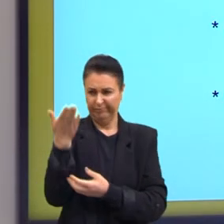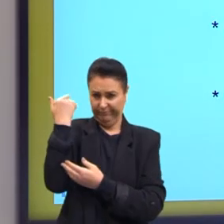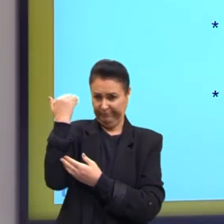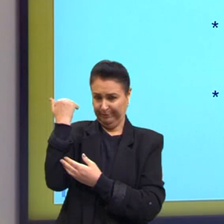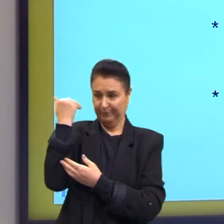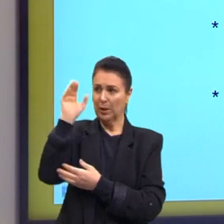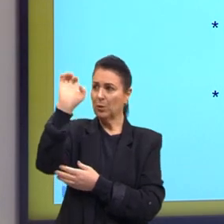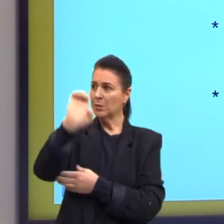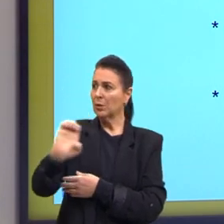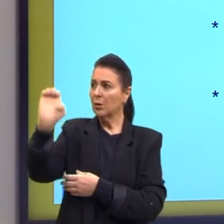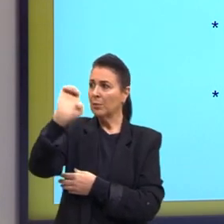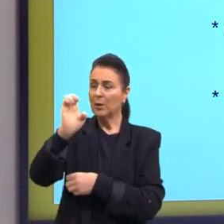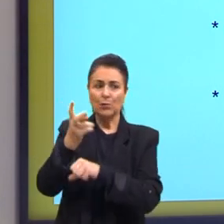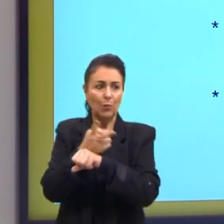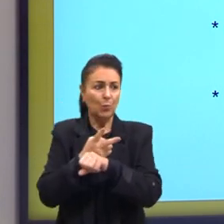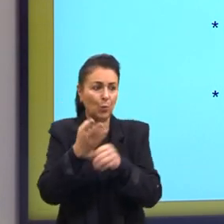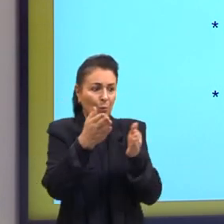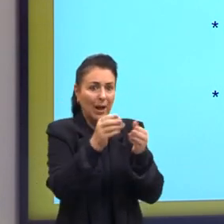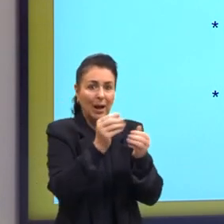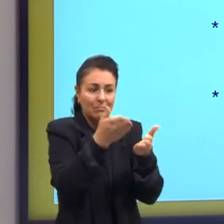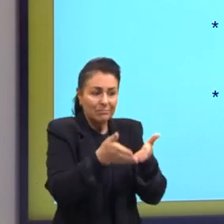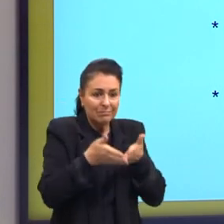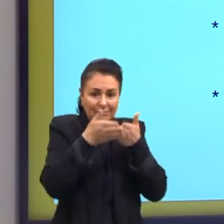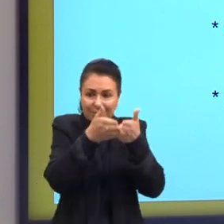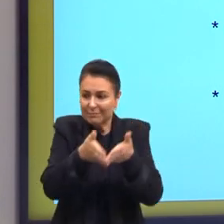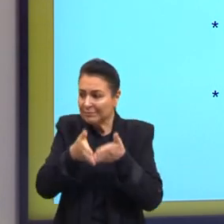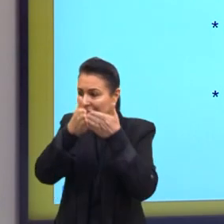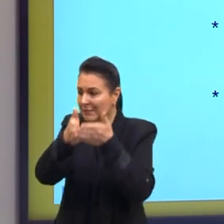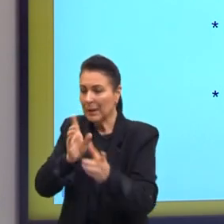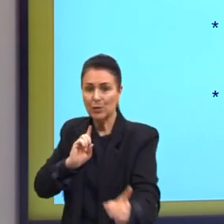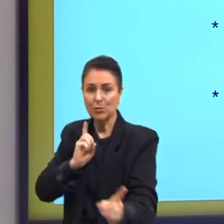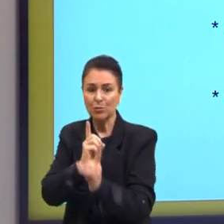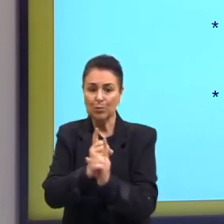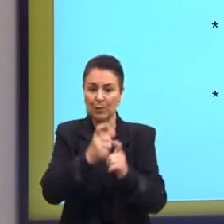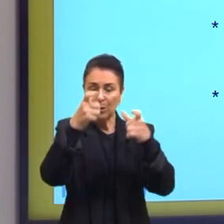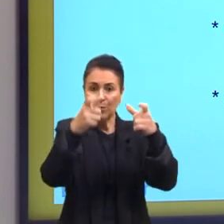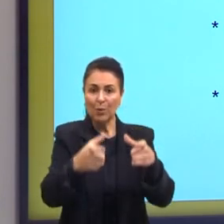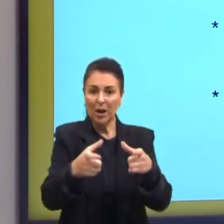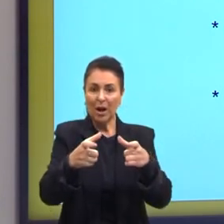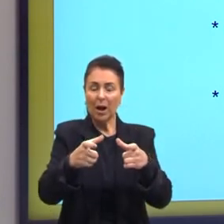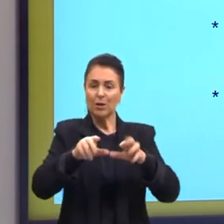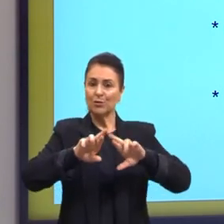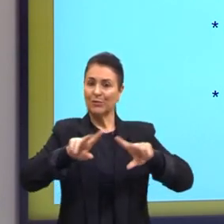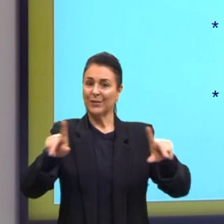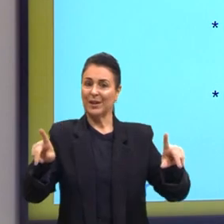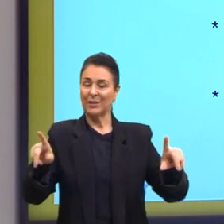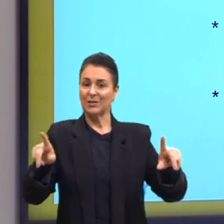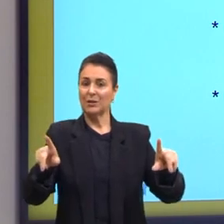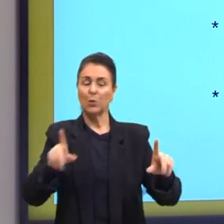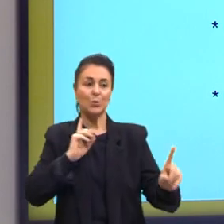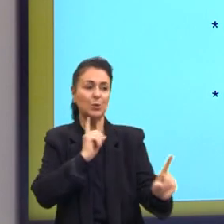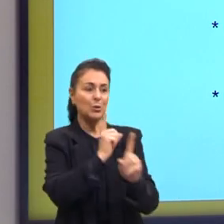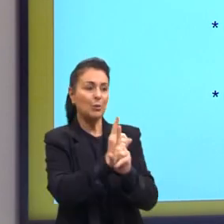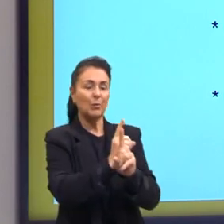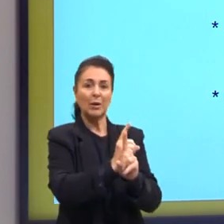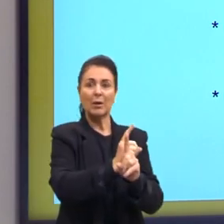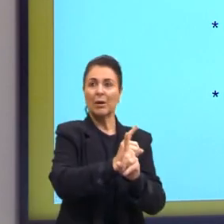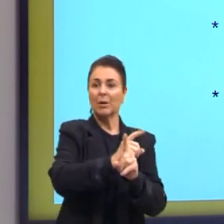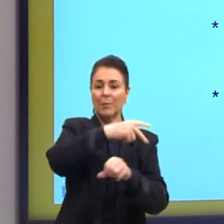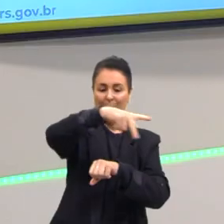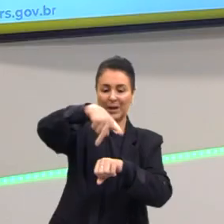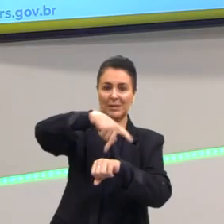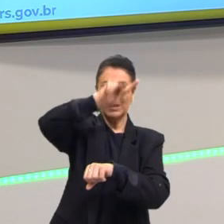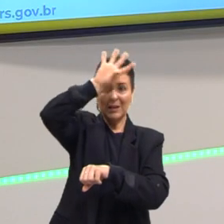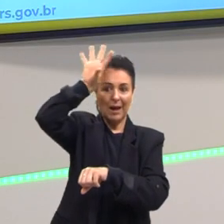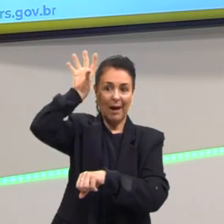Há uma racionalidade nisso. Então, a descoberta dos países da África, do Brasil e dos demais países, de